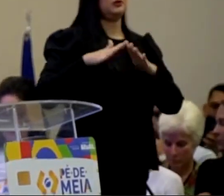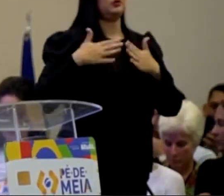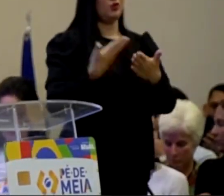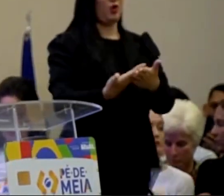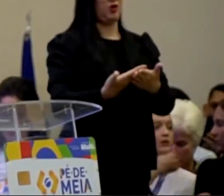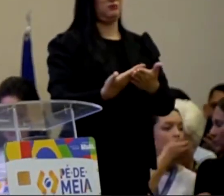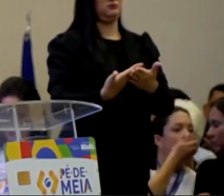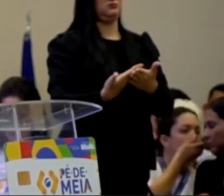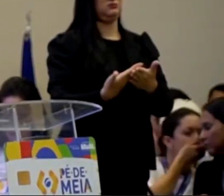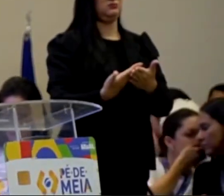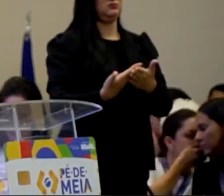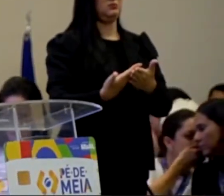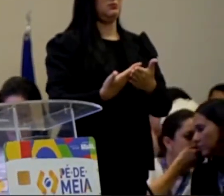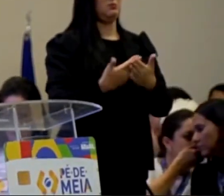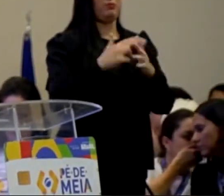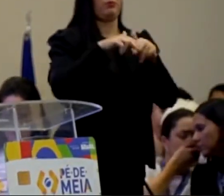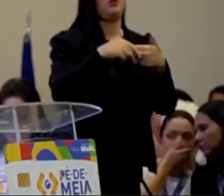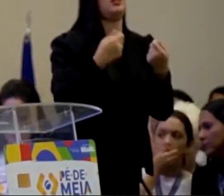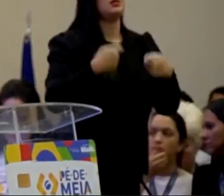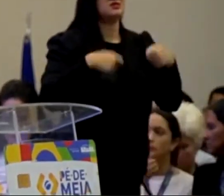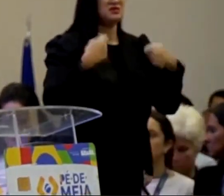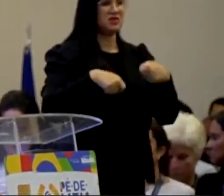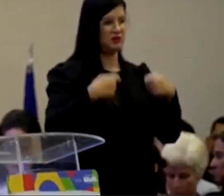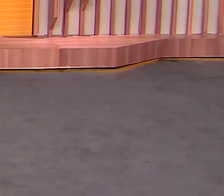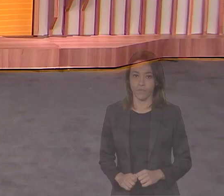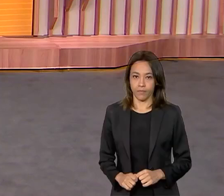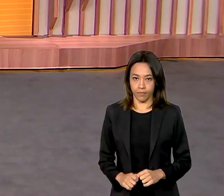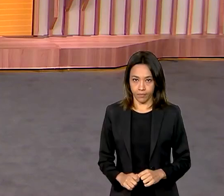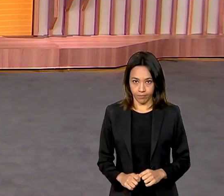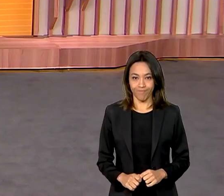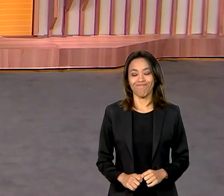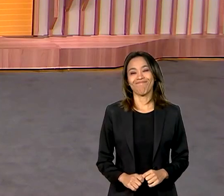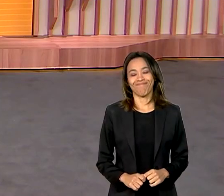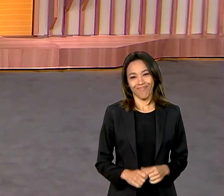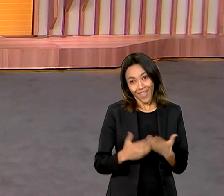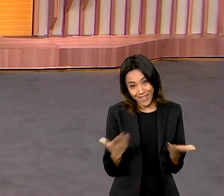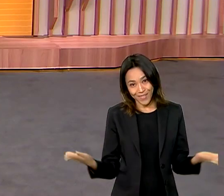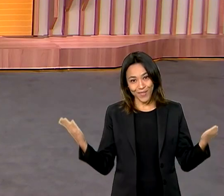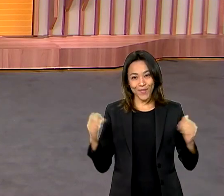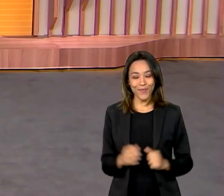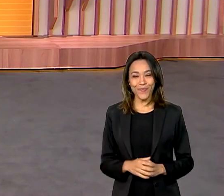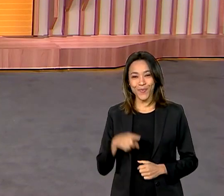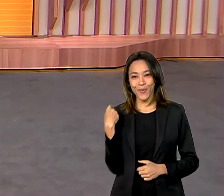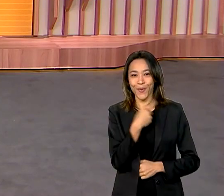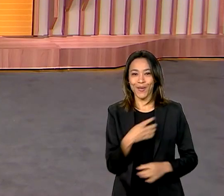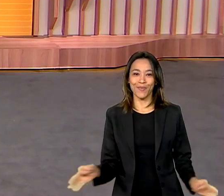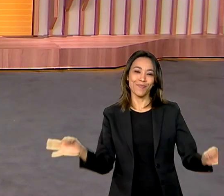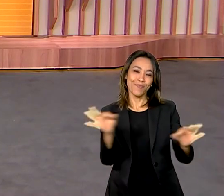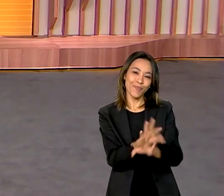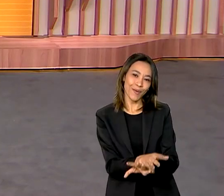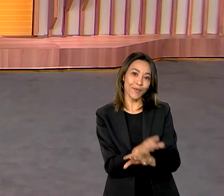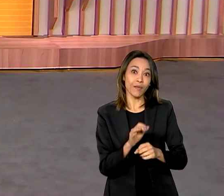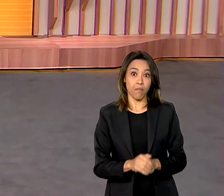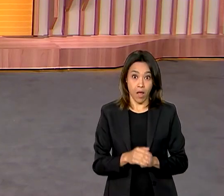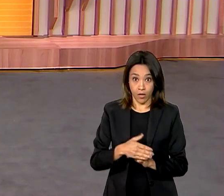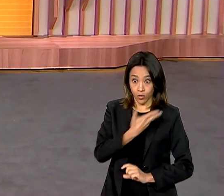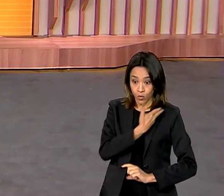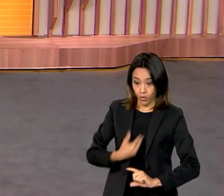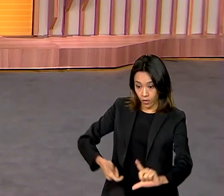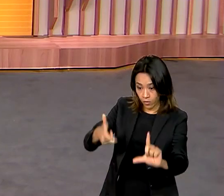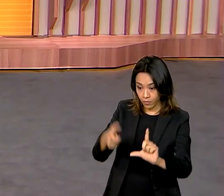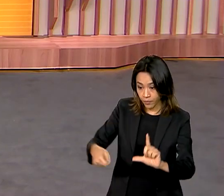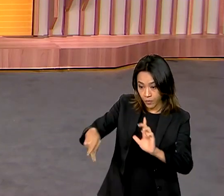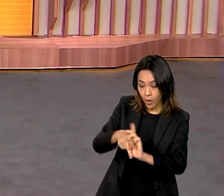pública por questões de necessidade. É isso, o Brasil em Dia fica por aqui, mas o canal GOV